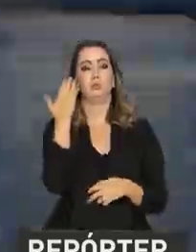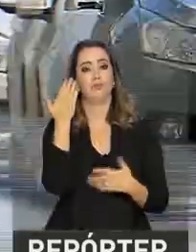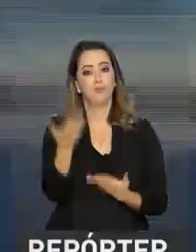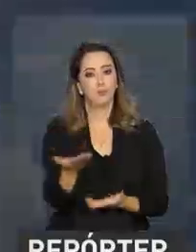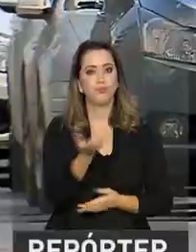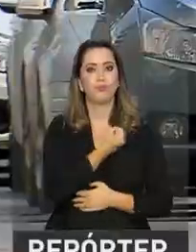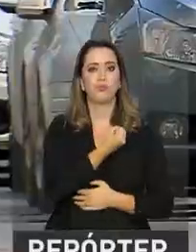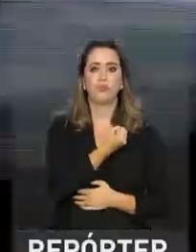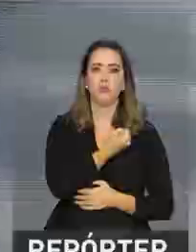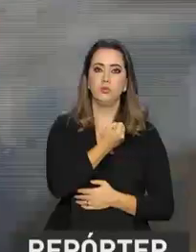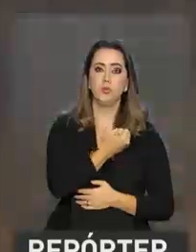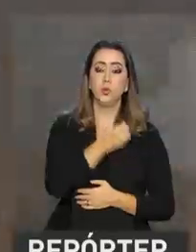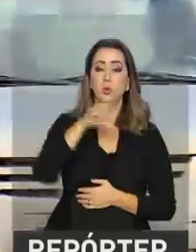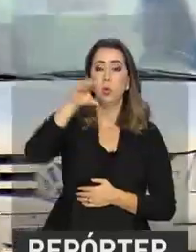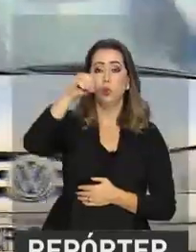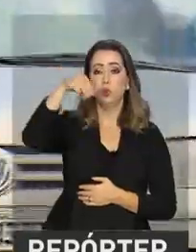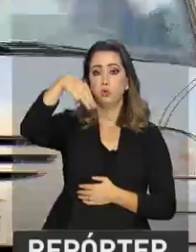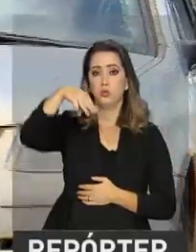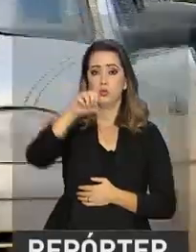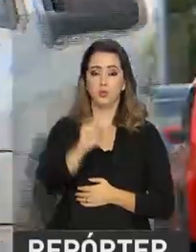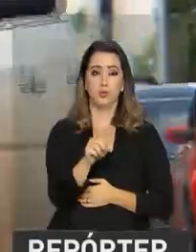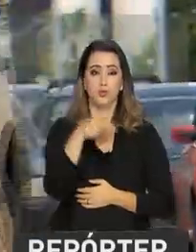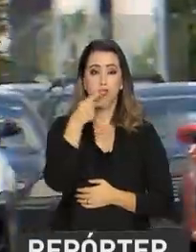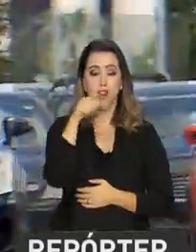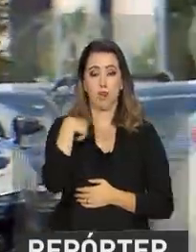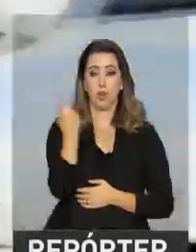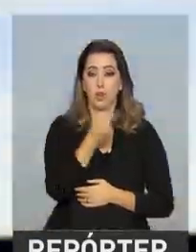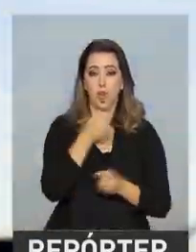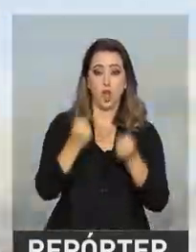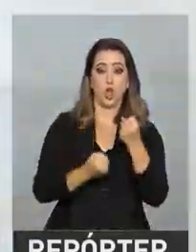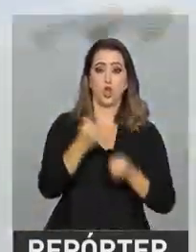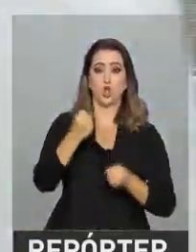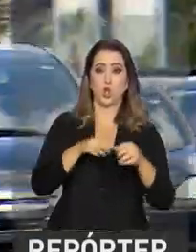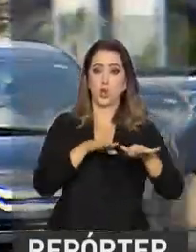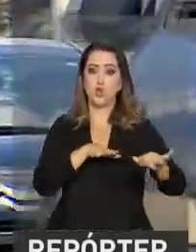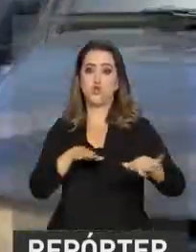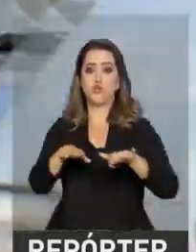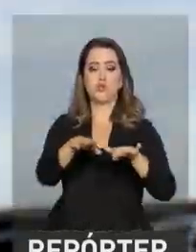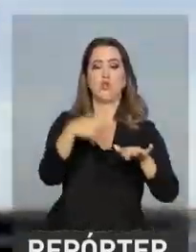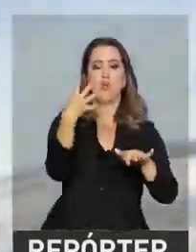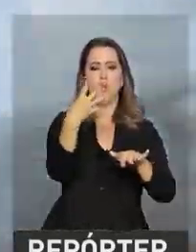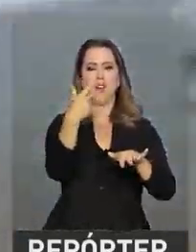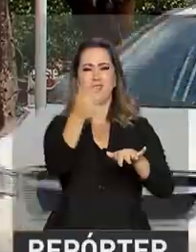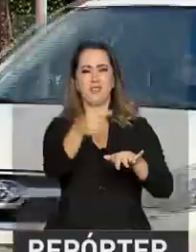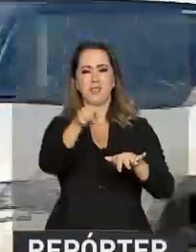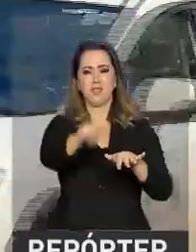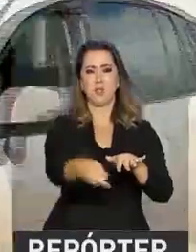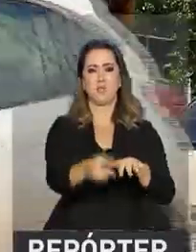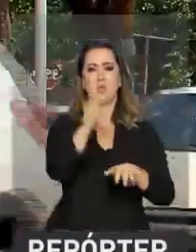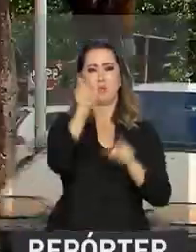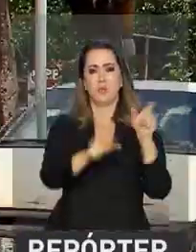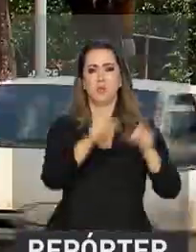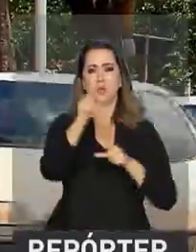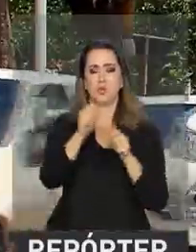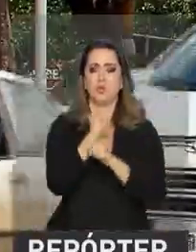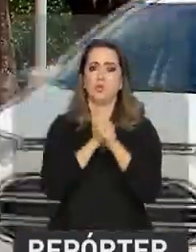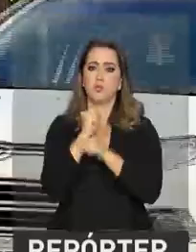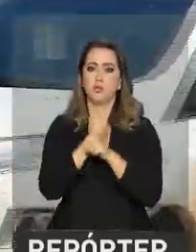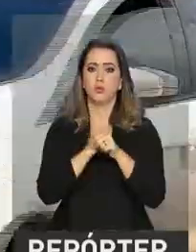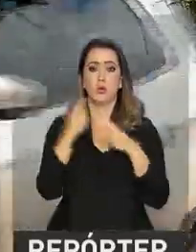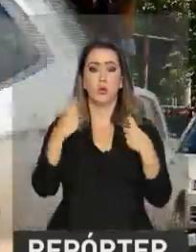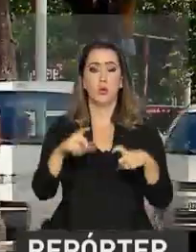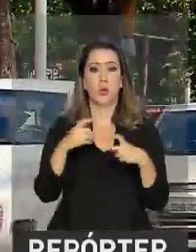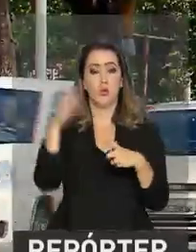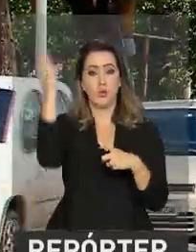Organização Mundial da Saúde, o nosso trânsito mata cerca de 47 mil pessoas por ano, o que coloca o país na